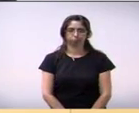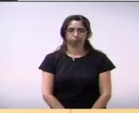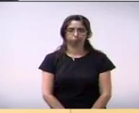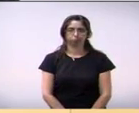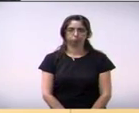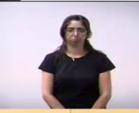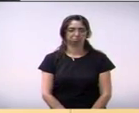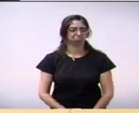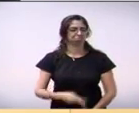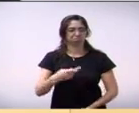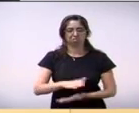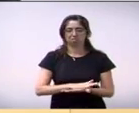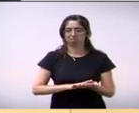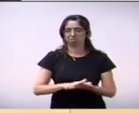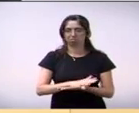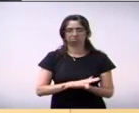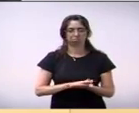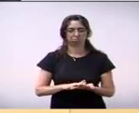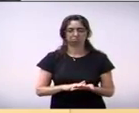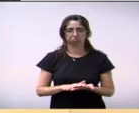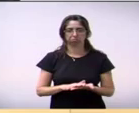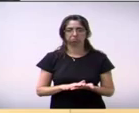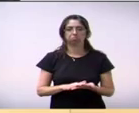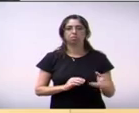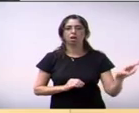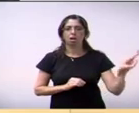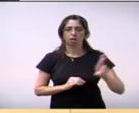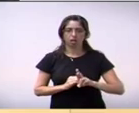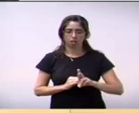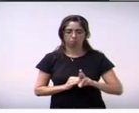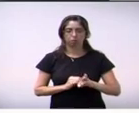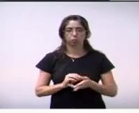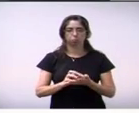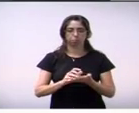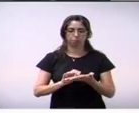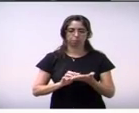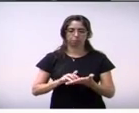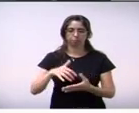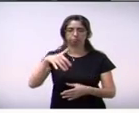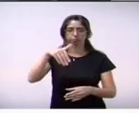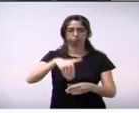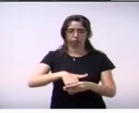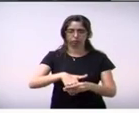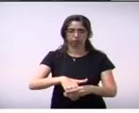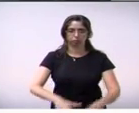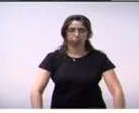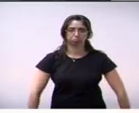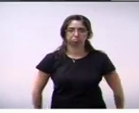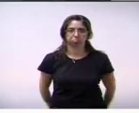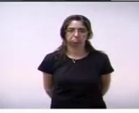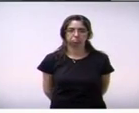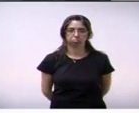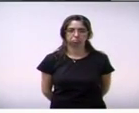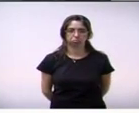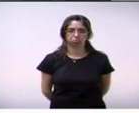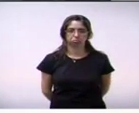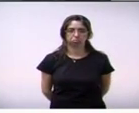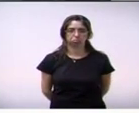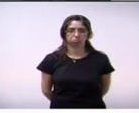Ninguém querendo fazer uso da palavra. Os requerimentos estão em votação. E